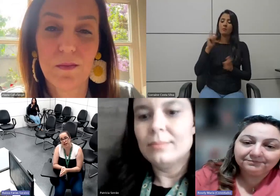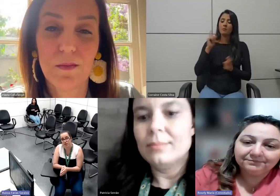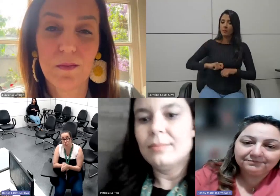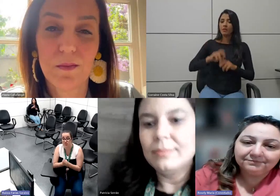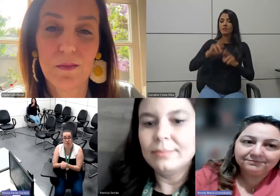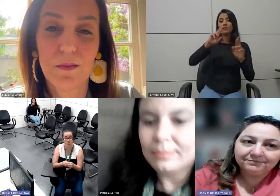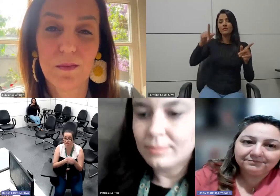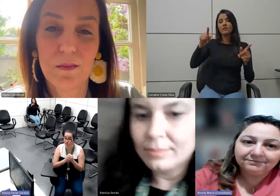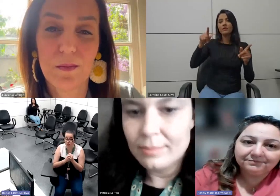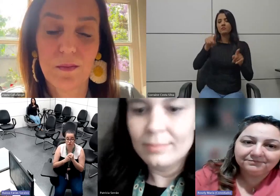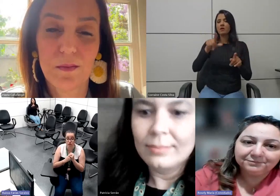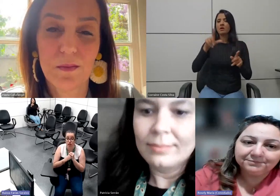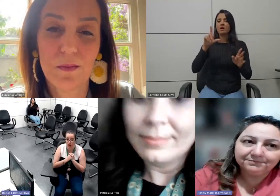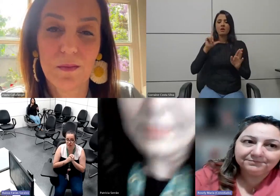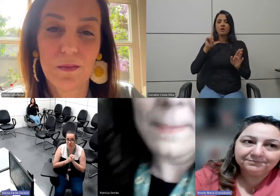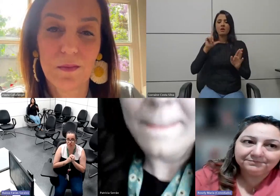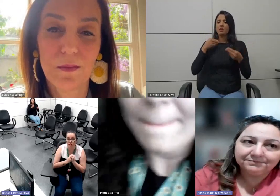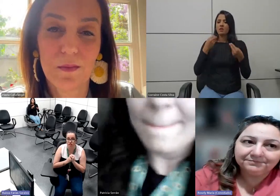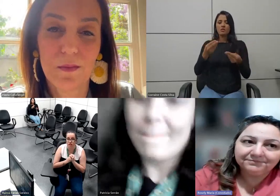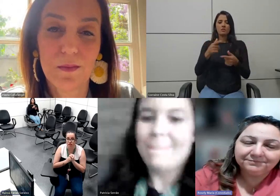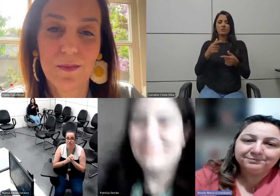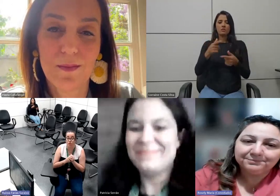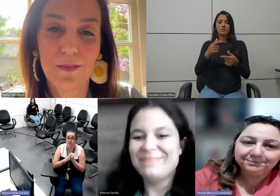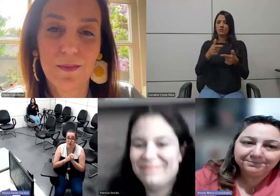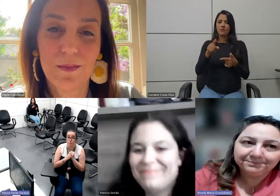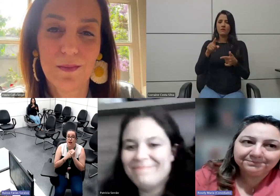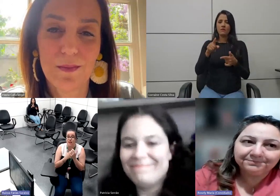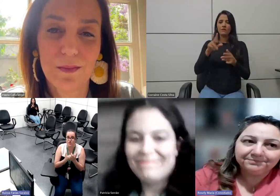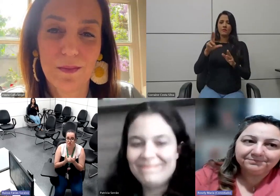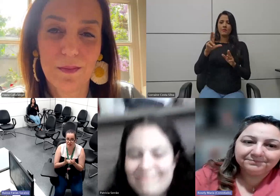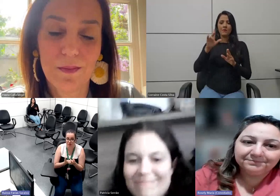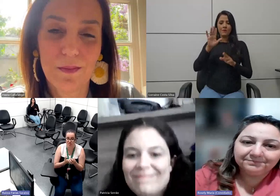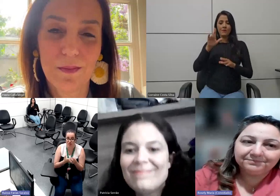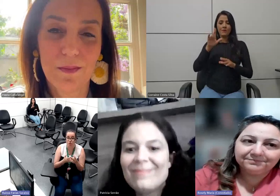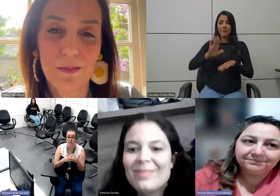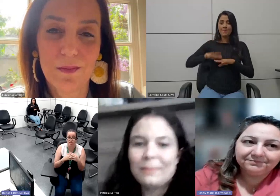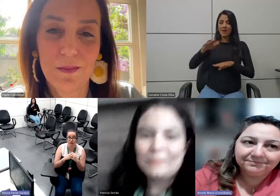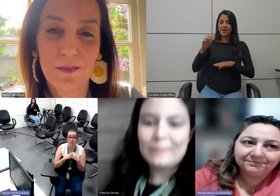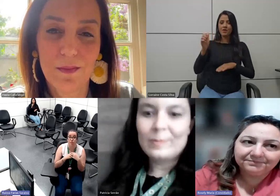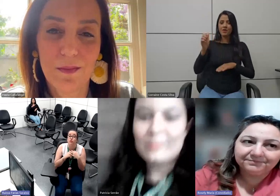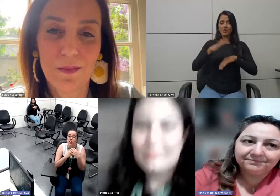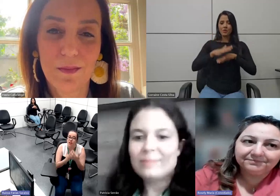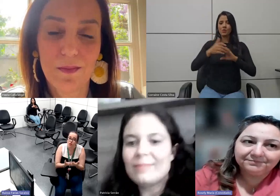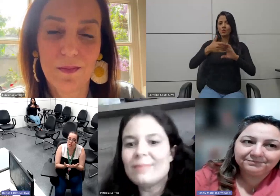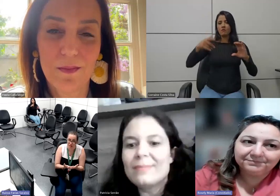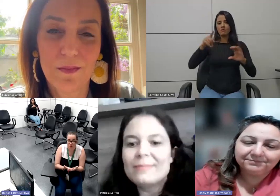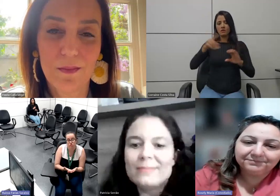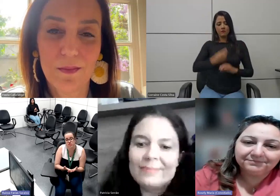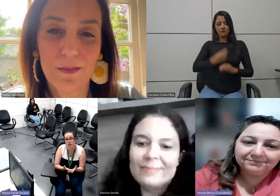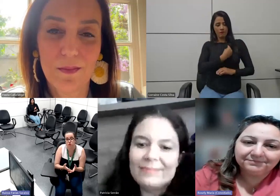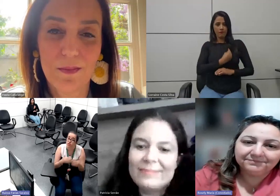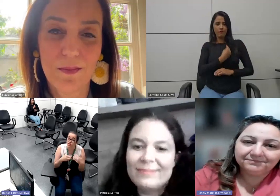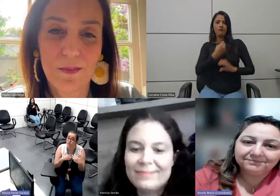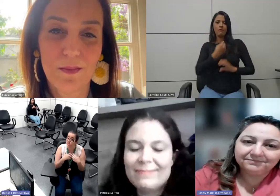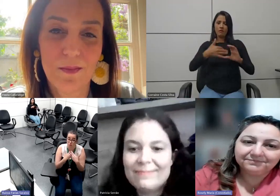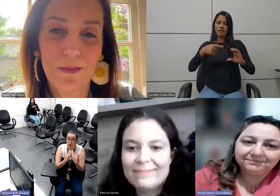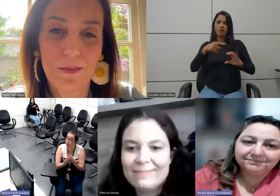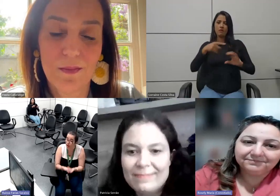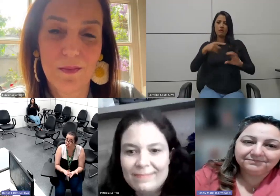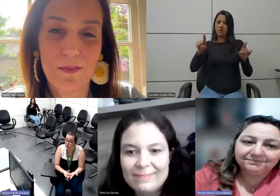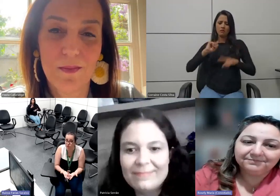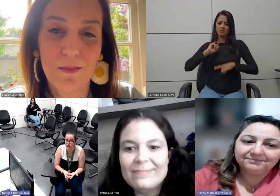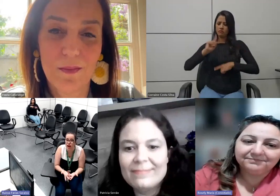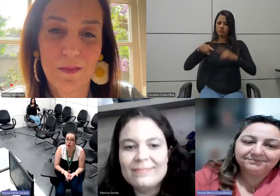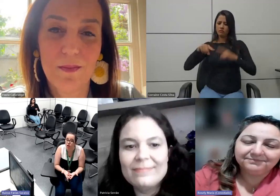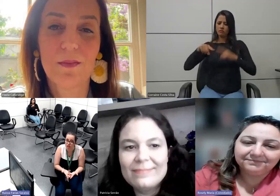diferente mas a condição não te tem então você é mais do que a condição você vai viver com essa condição e você vai